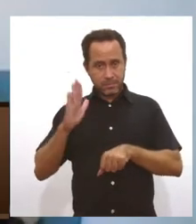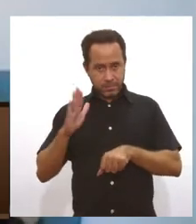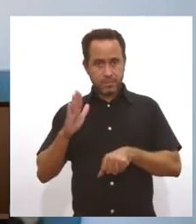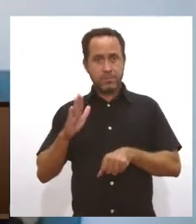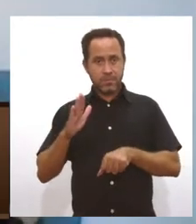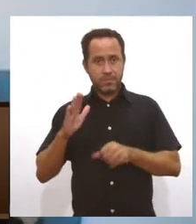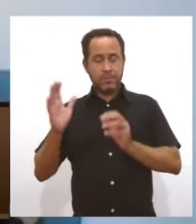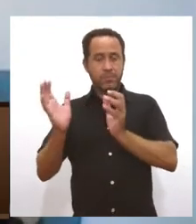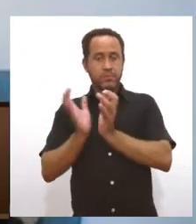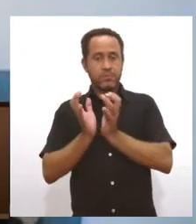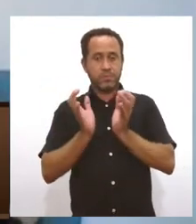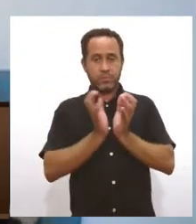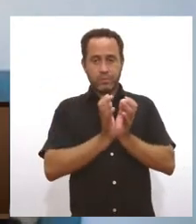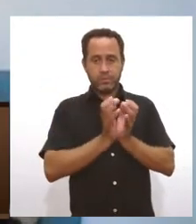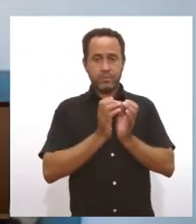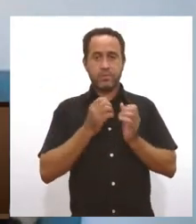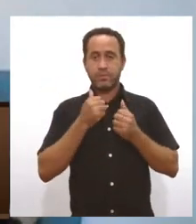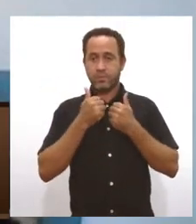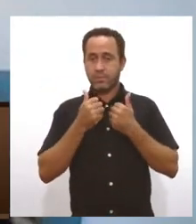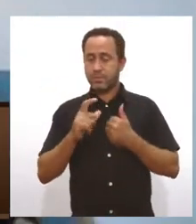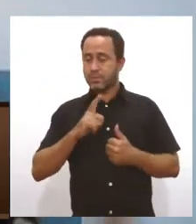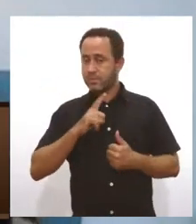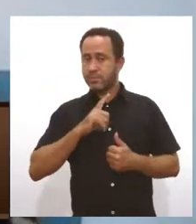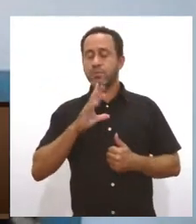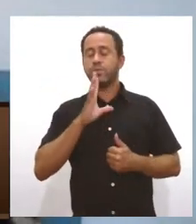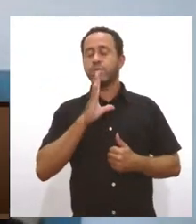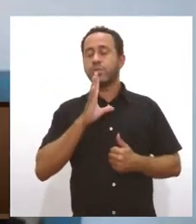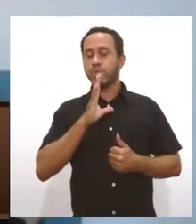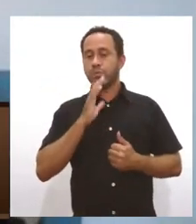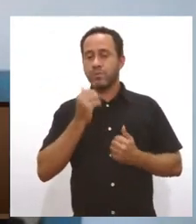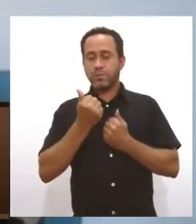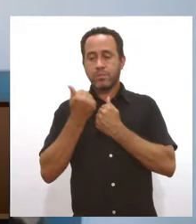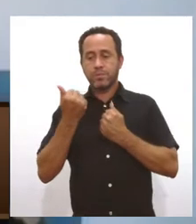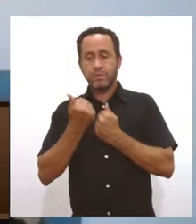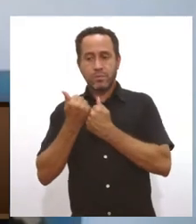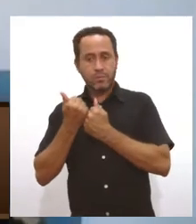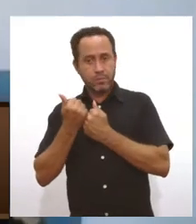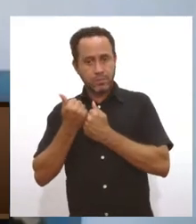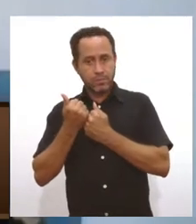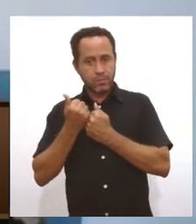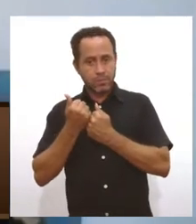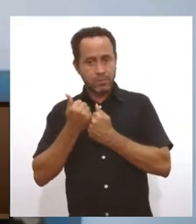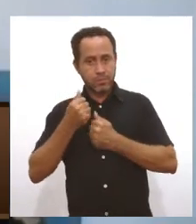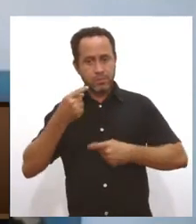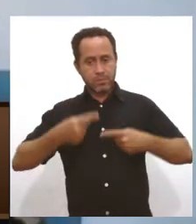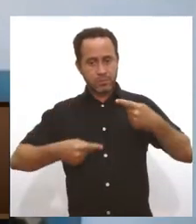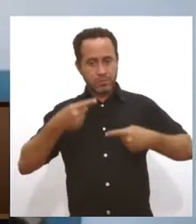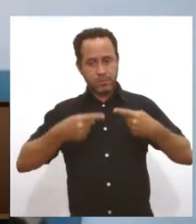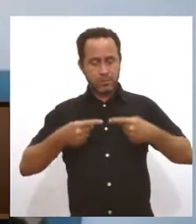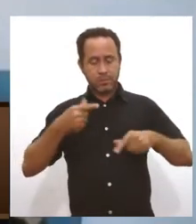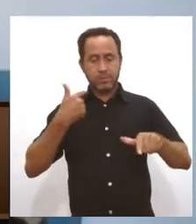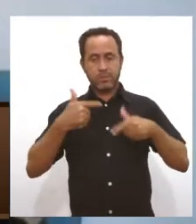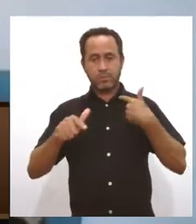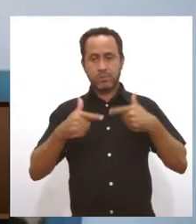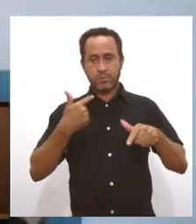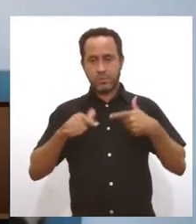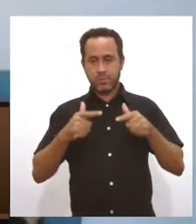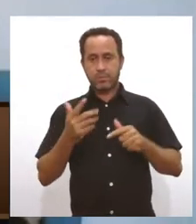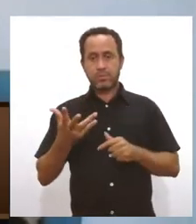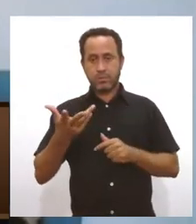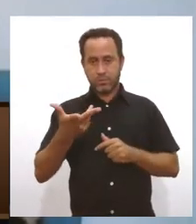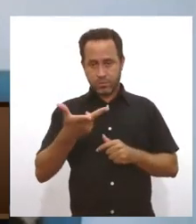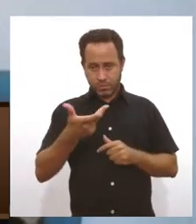equipe, né? Também que tenha conhecimento para poder dar o suporte para as políticas públicas funcionarem da forma